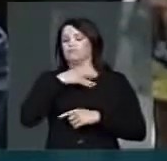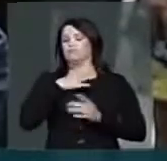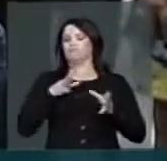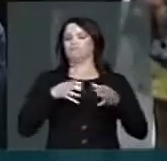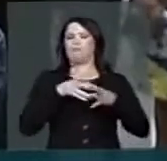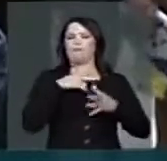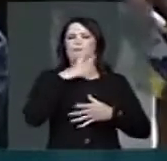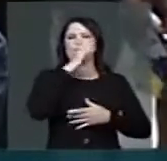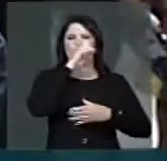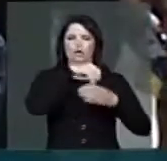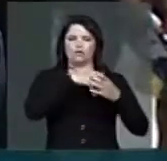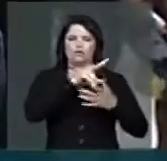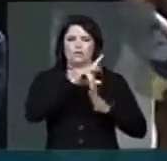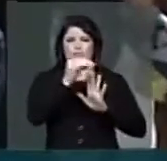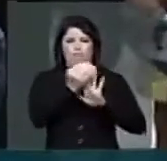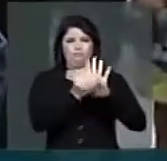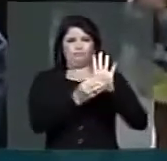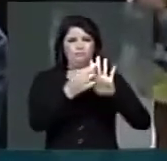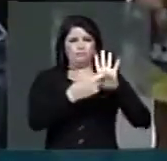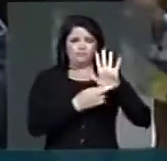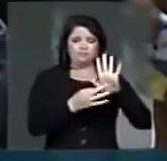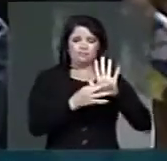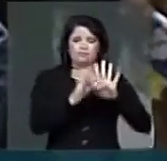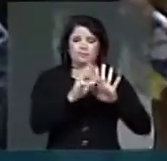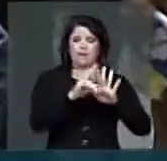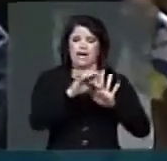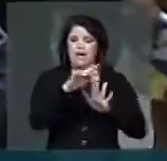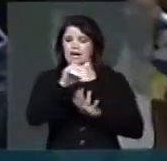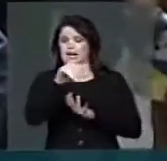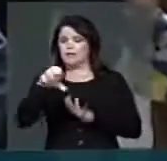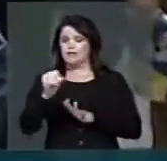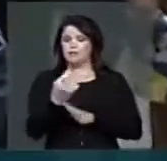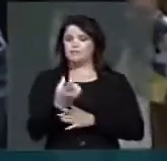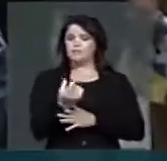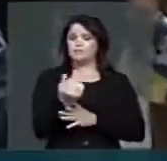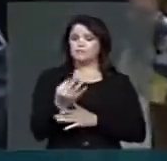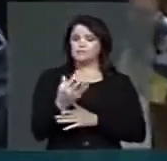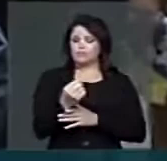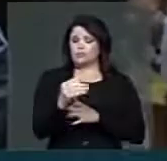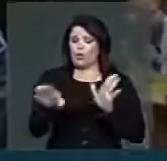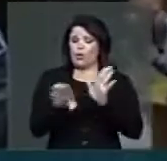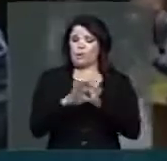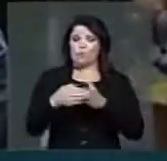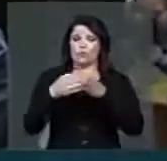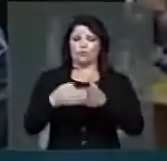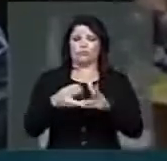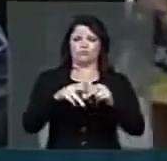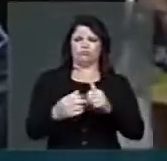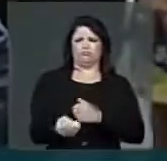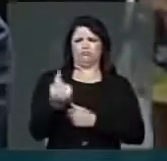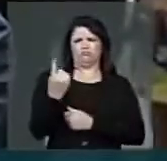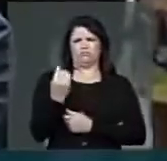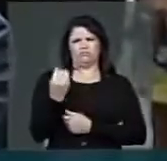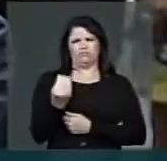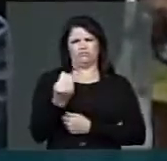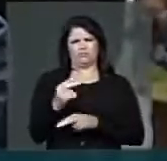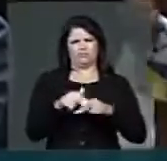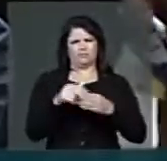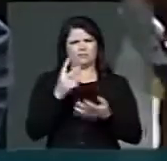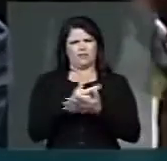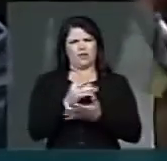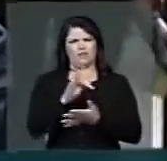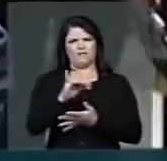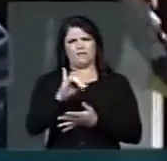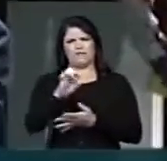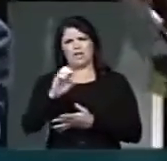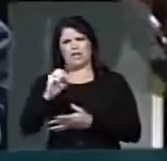na definição das tarifas, dos custos portuários. É estranho mesmo que a Fiesp,